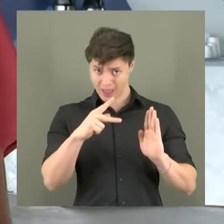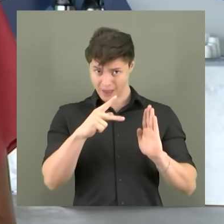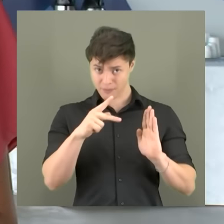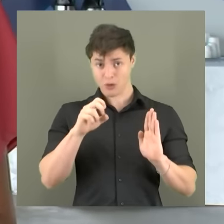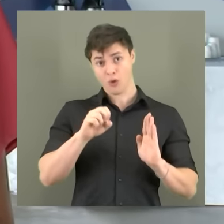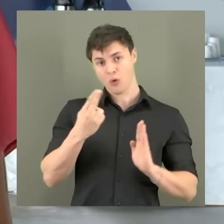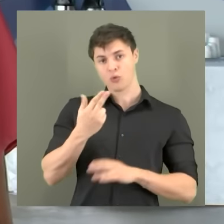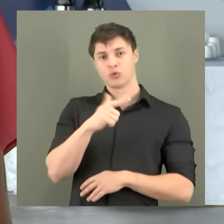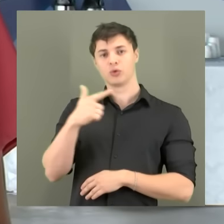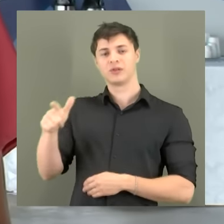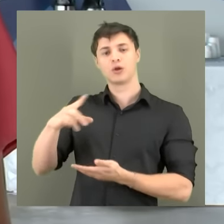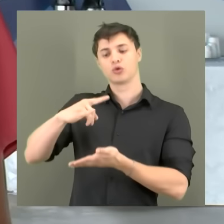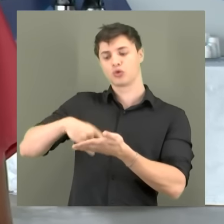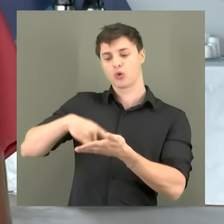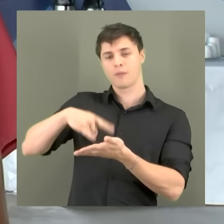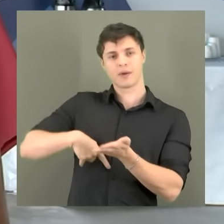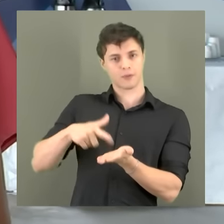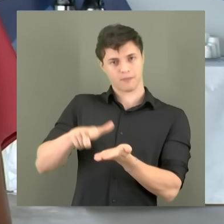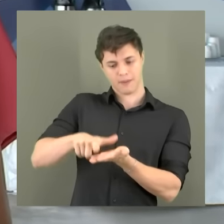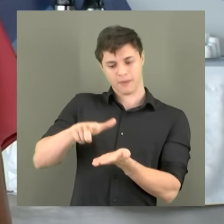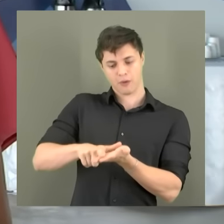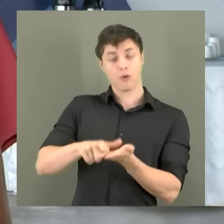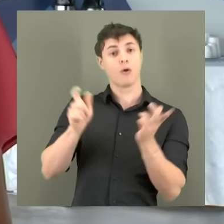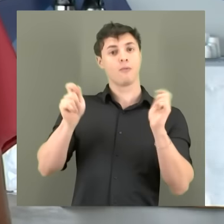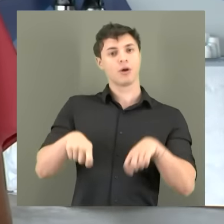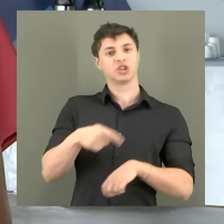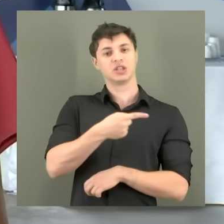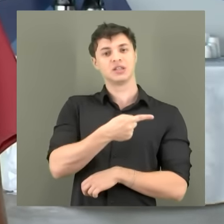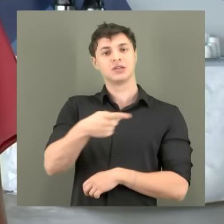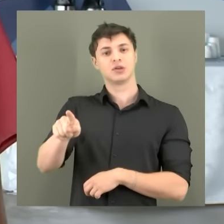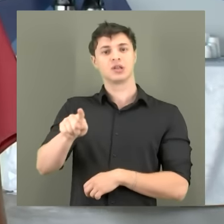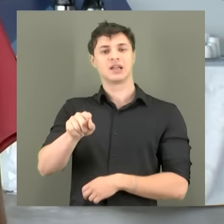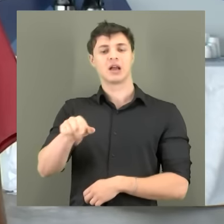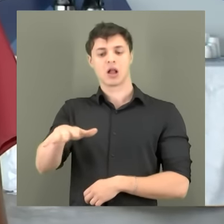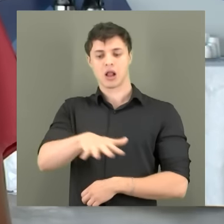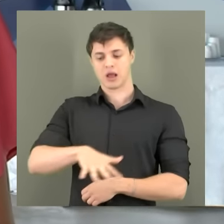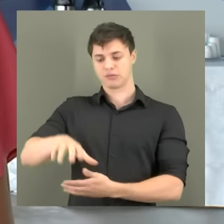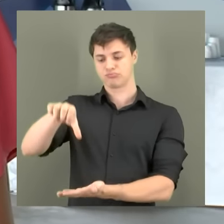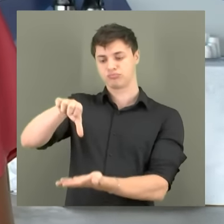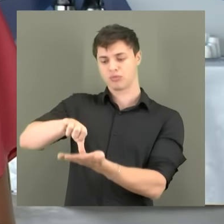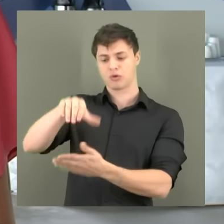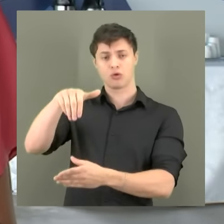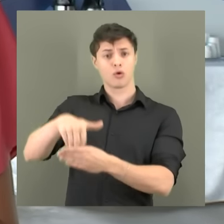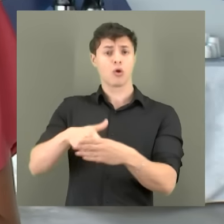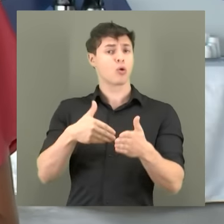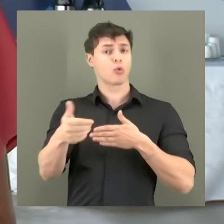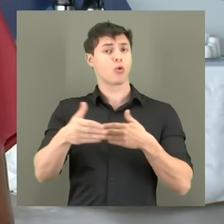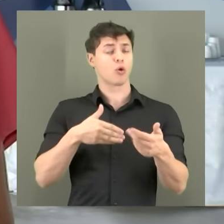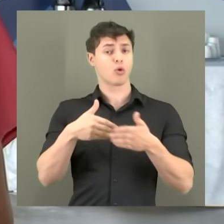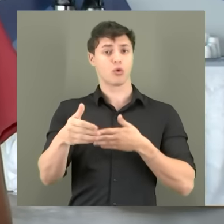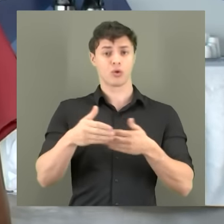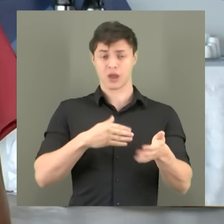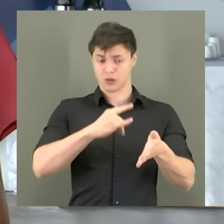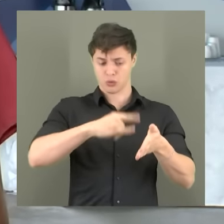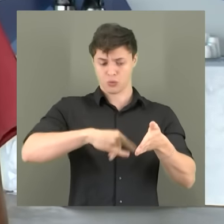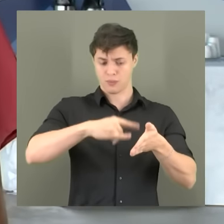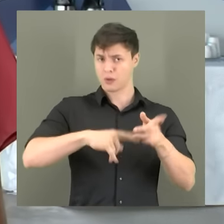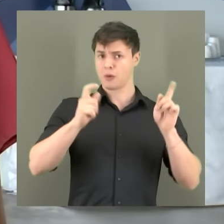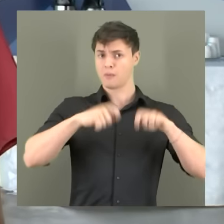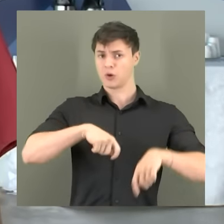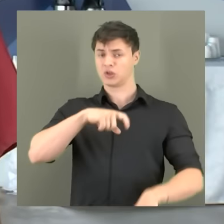impresso poderá se dirigir à sessão eleitoral munido de qualquer documento com foto. Pode ser a carteira de